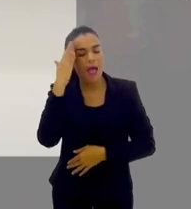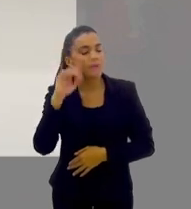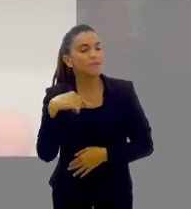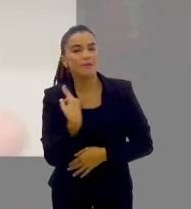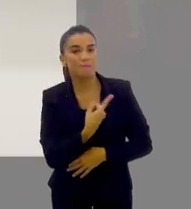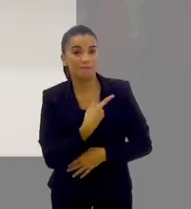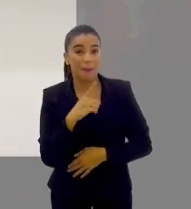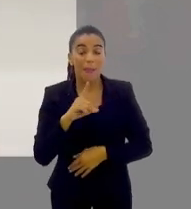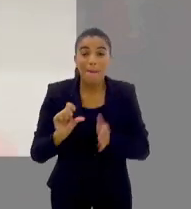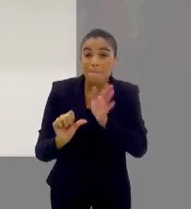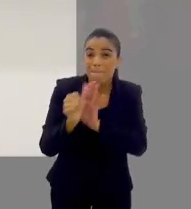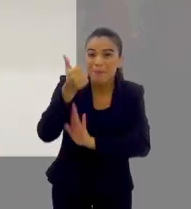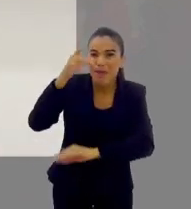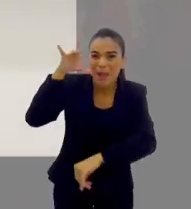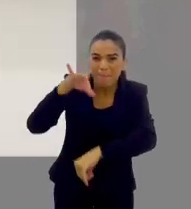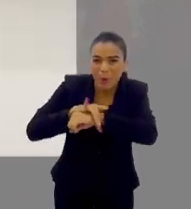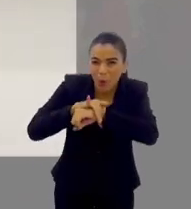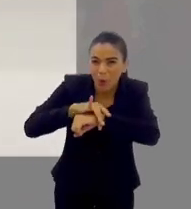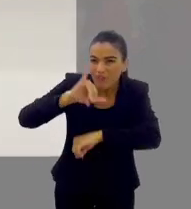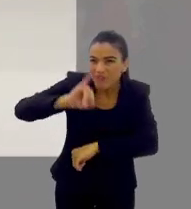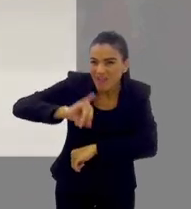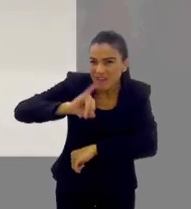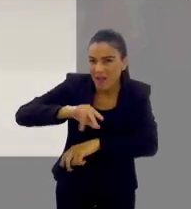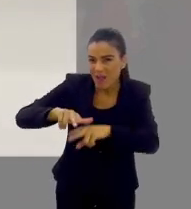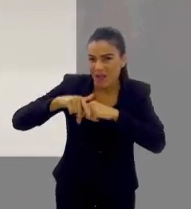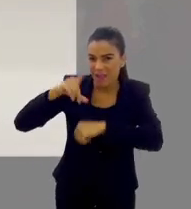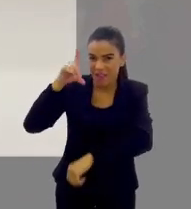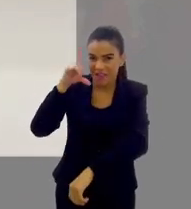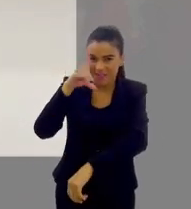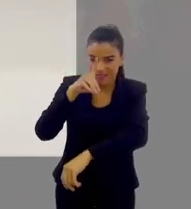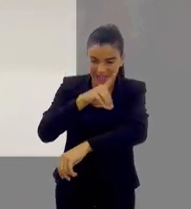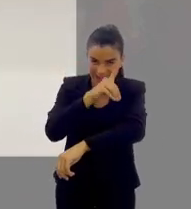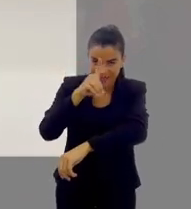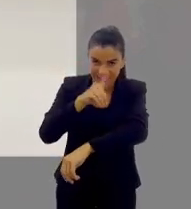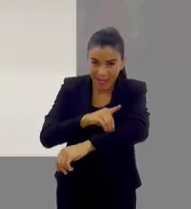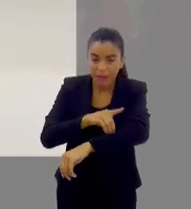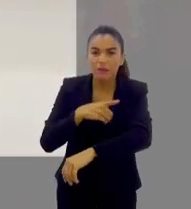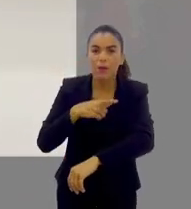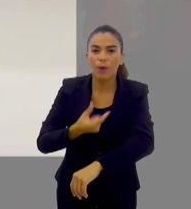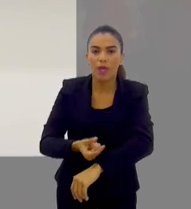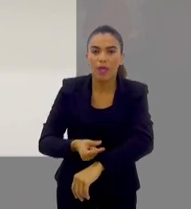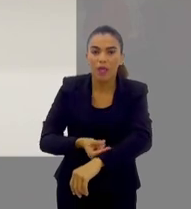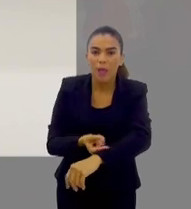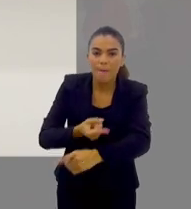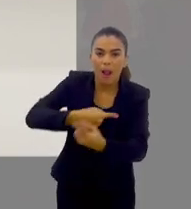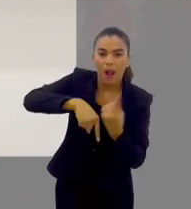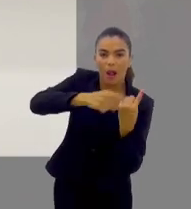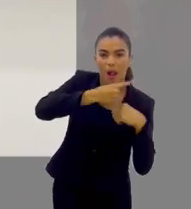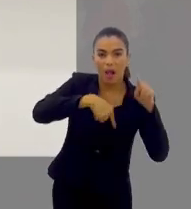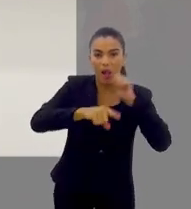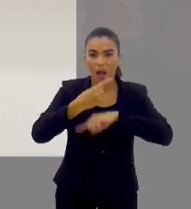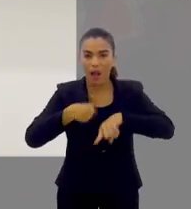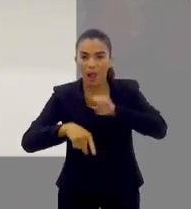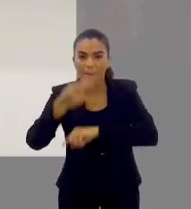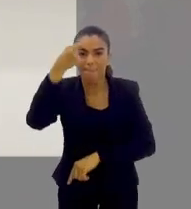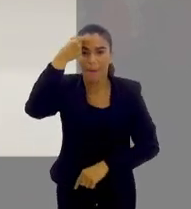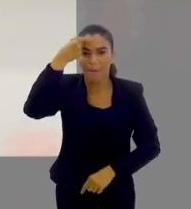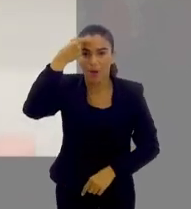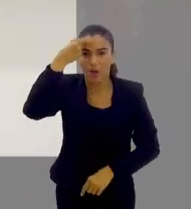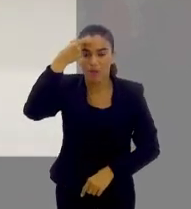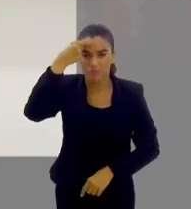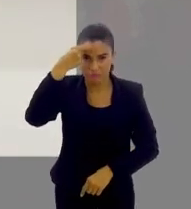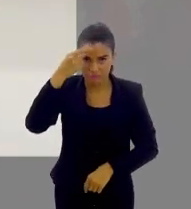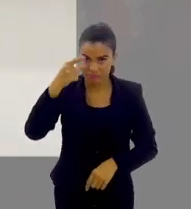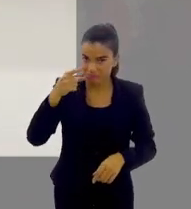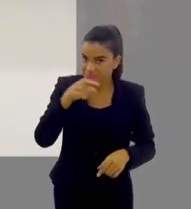quando você tem a primeira infecção pela dengue, você gera uma memória imunológica. Essa memória de anticorpos